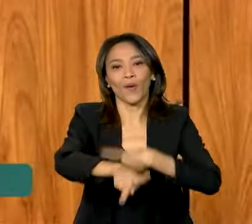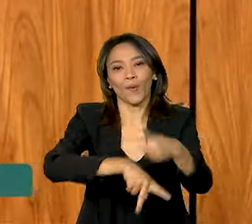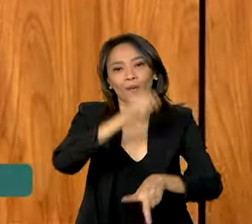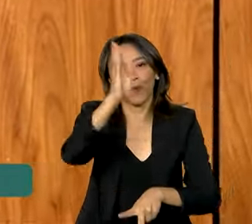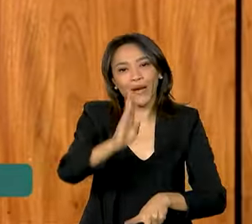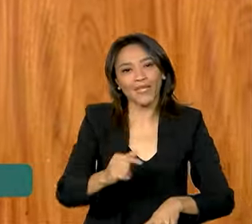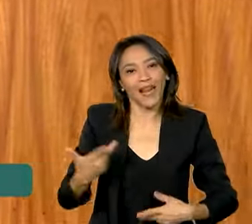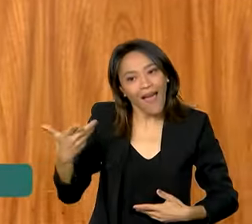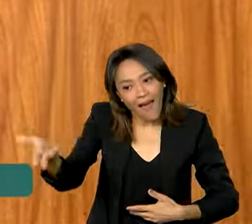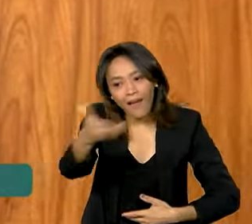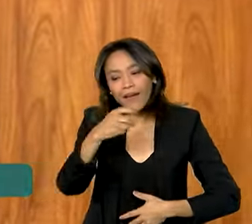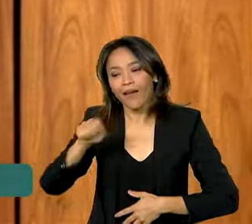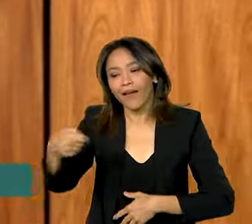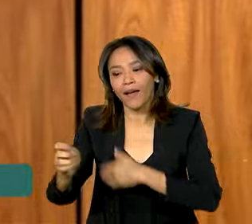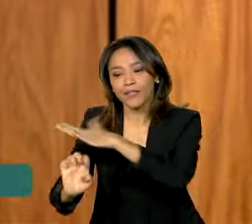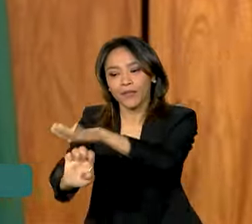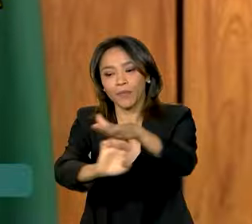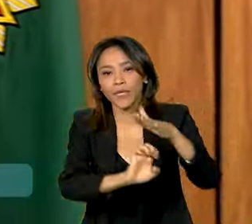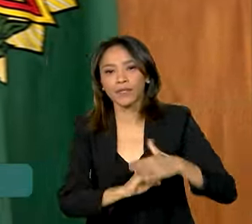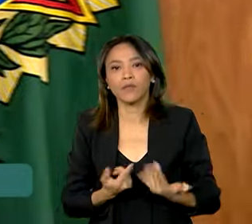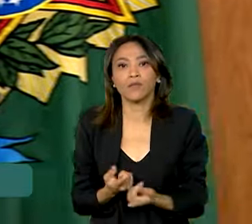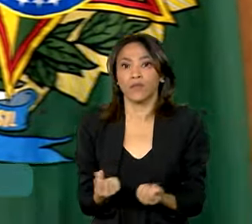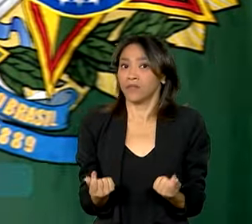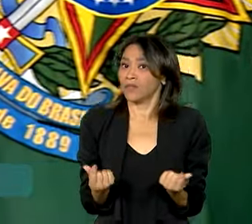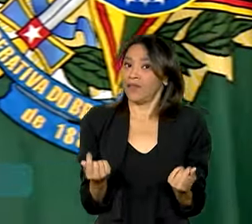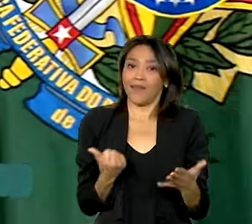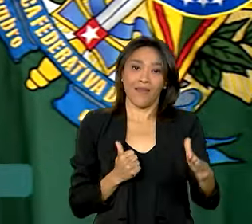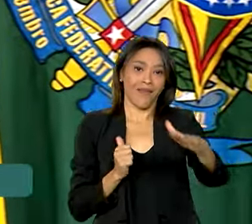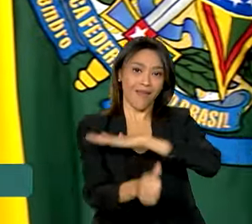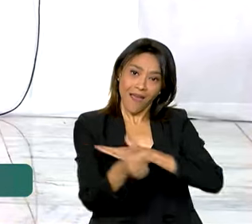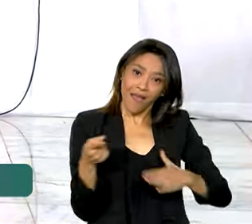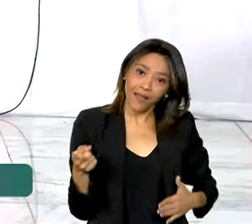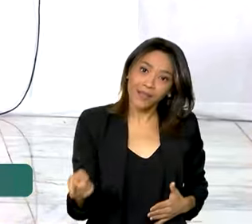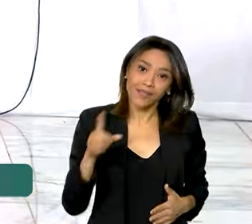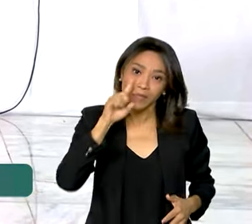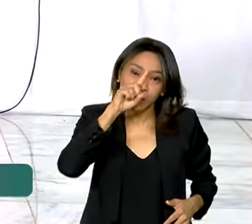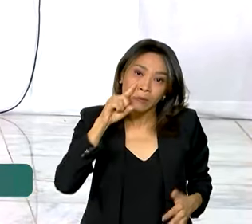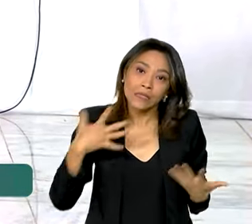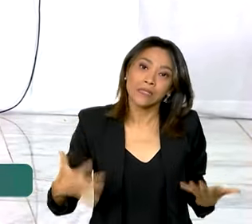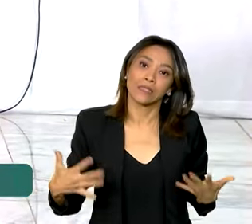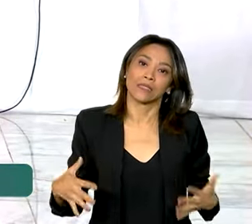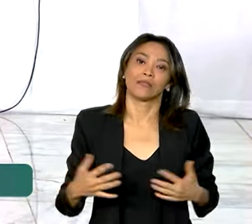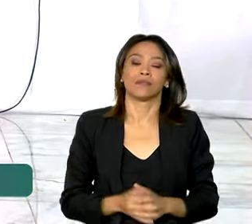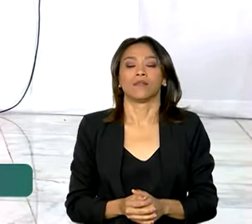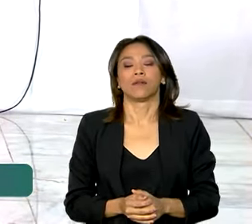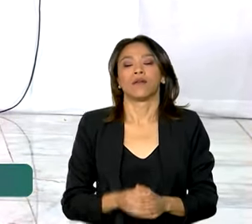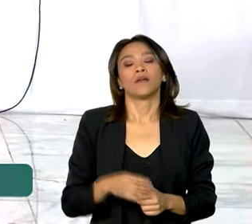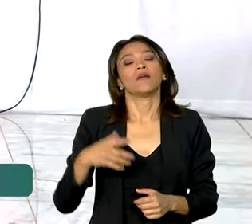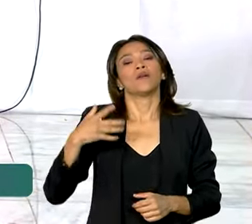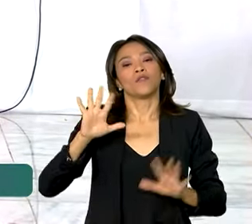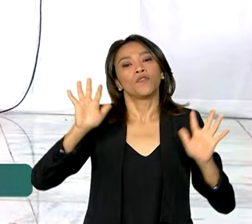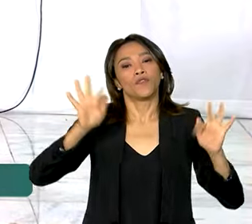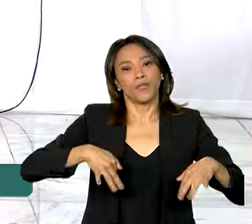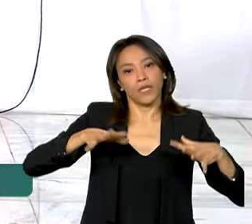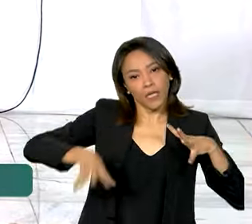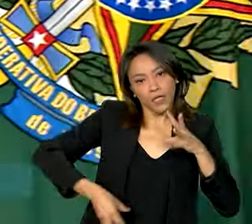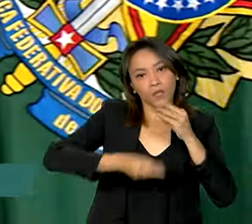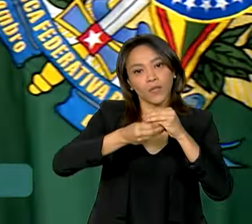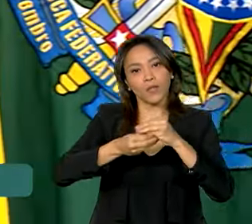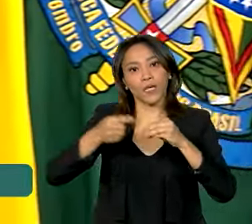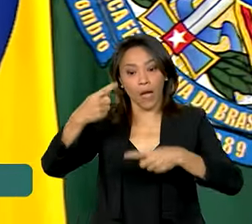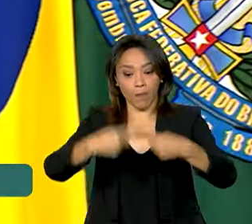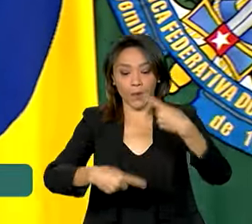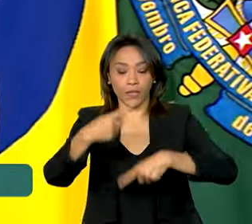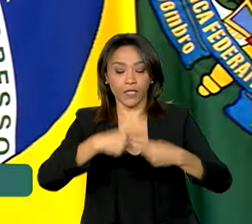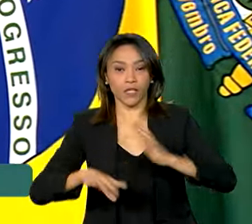os empresários brasileiros que não conseguem dinheiro para investir. é isso que está em jogo. Por fim, Lula reiterou que a política de habitação é uma